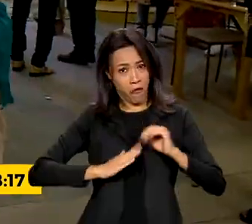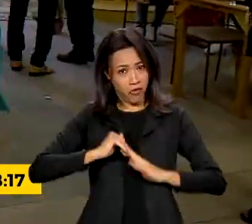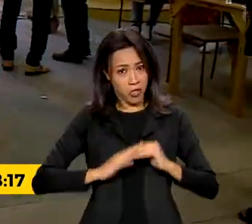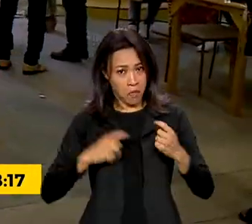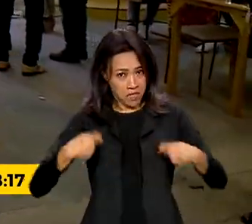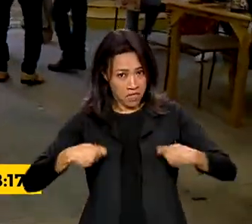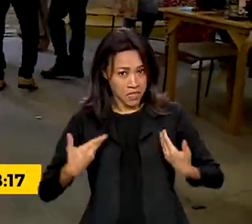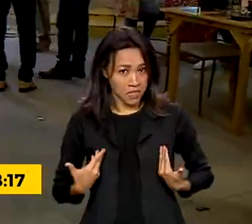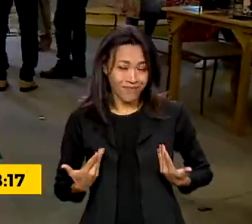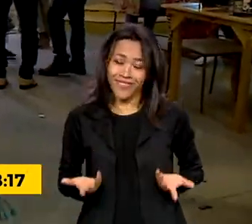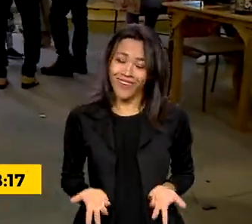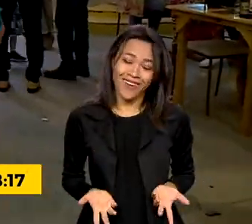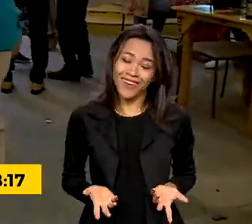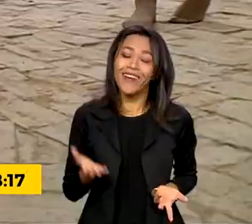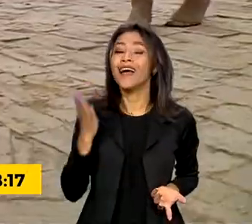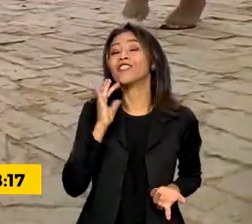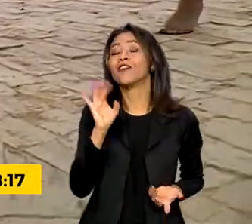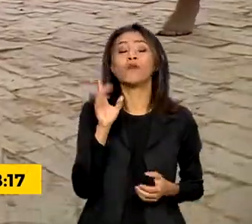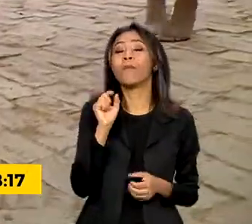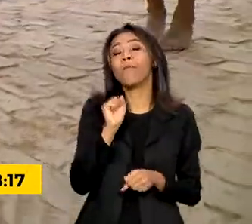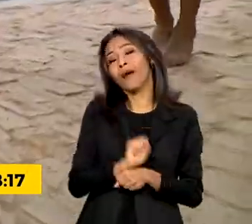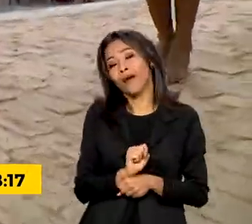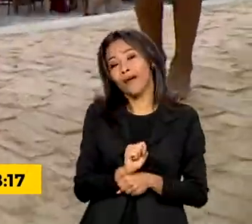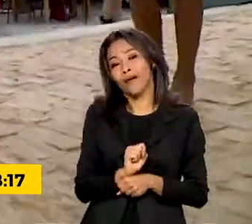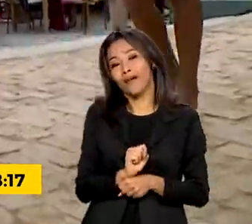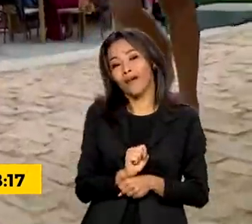o importante é não ficar parado.